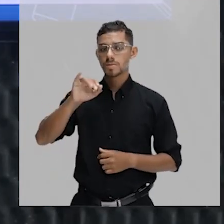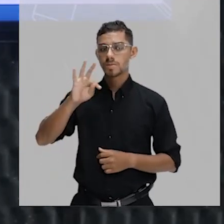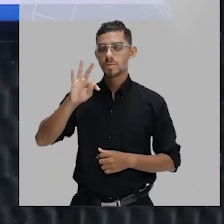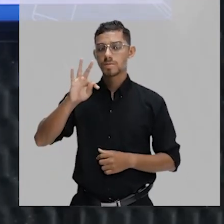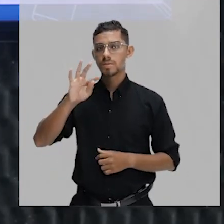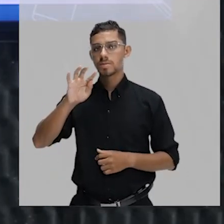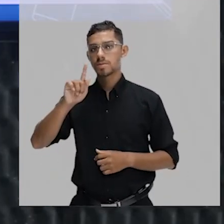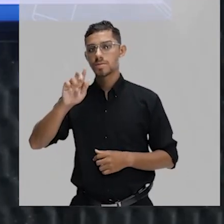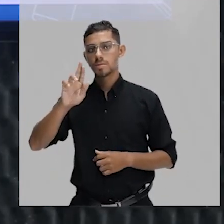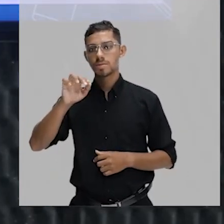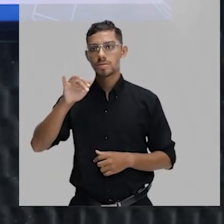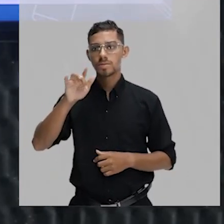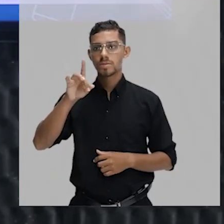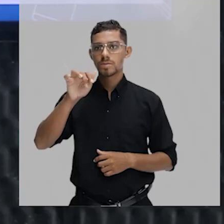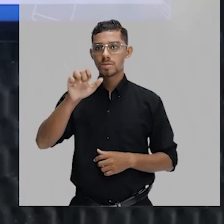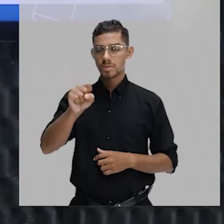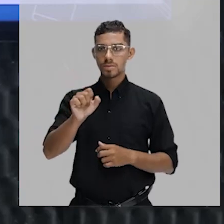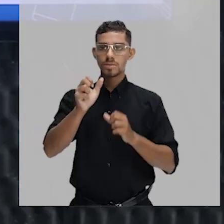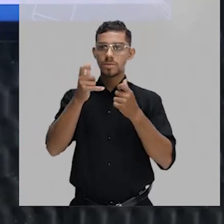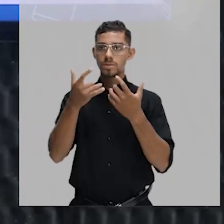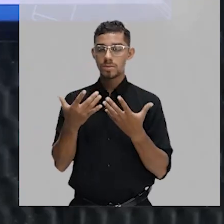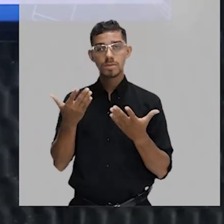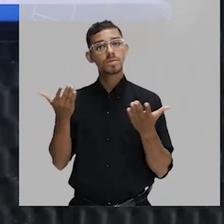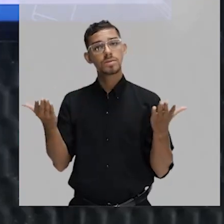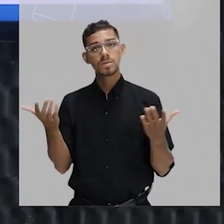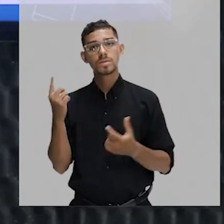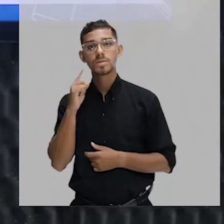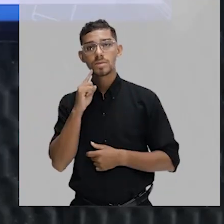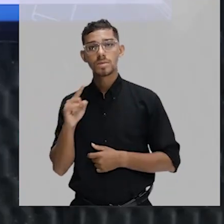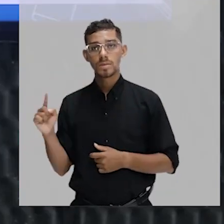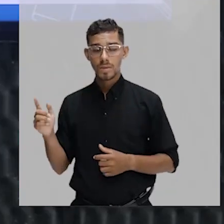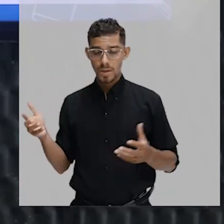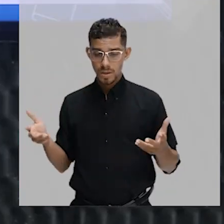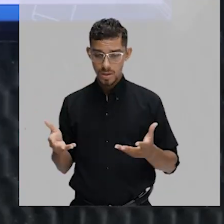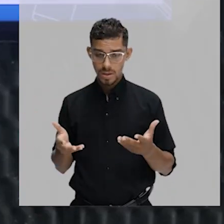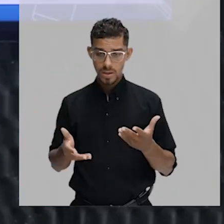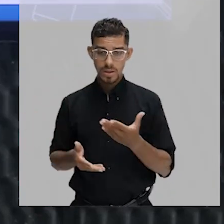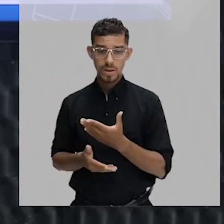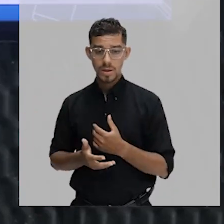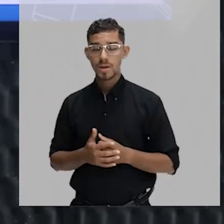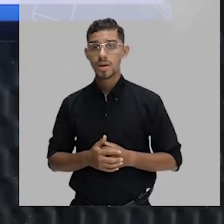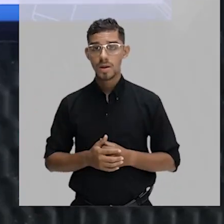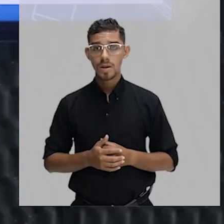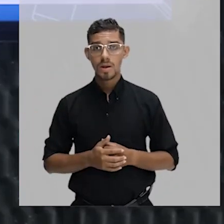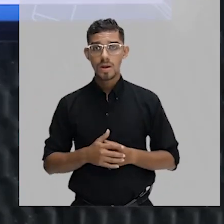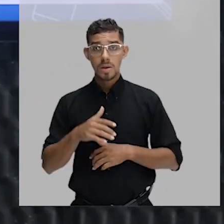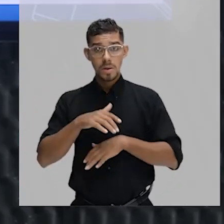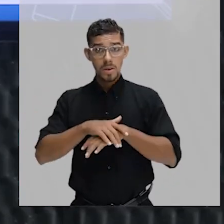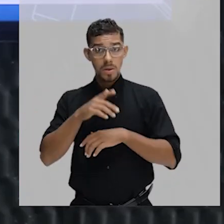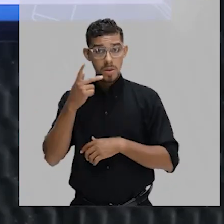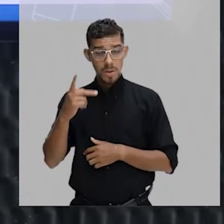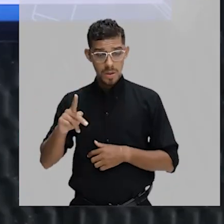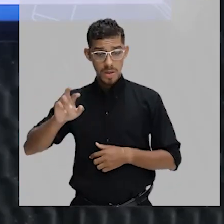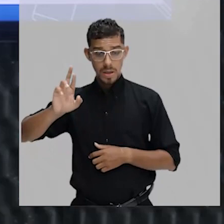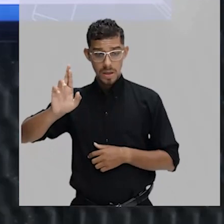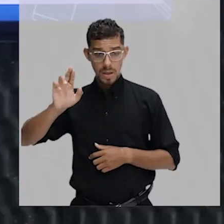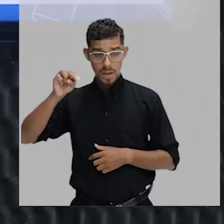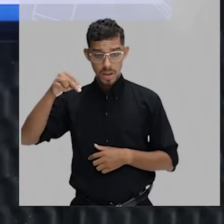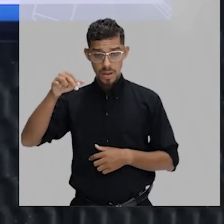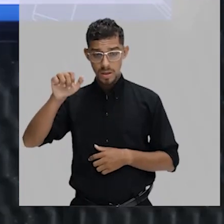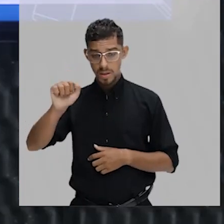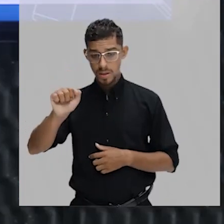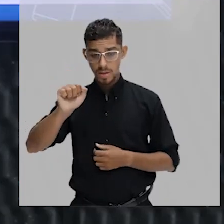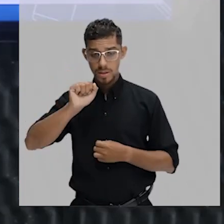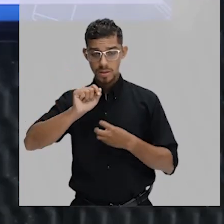gene. Então, nesse caso aqui, pessoal, a produção do RNA mensageiro são três